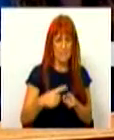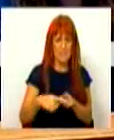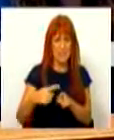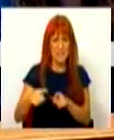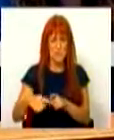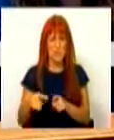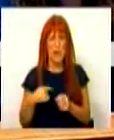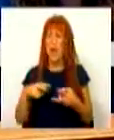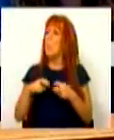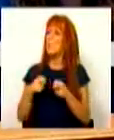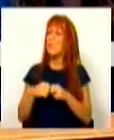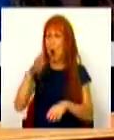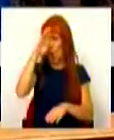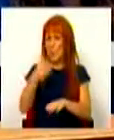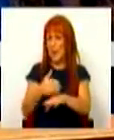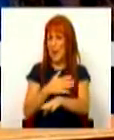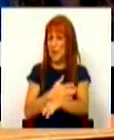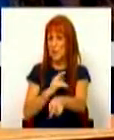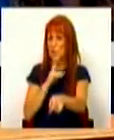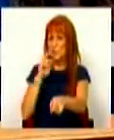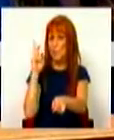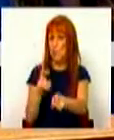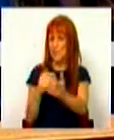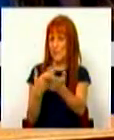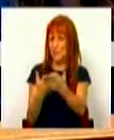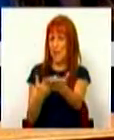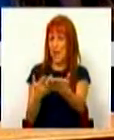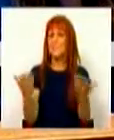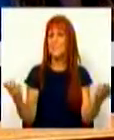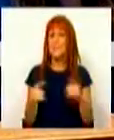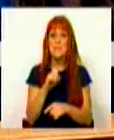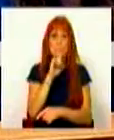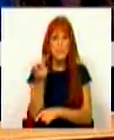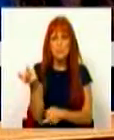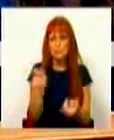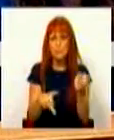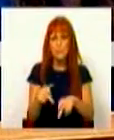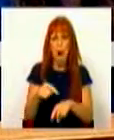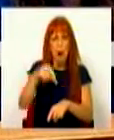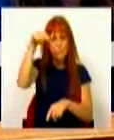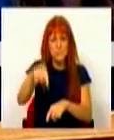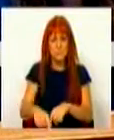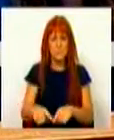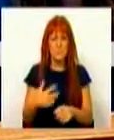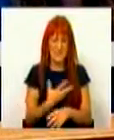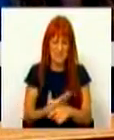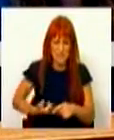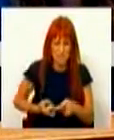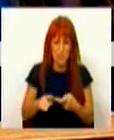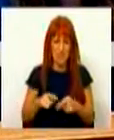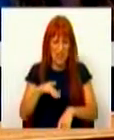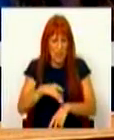problemas em atempadamente dar resposta às eventualidades imediatas, desemprego,